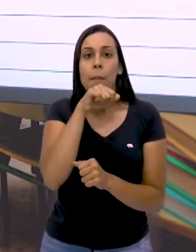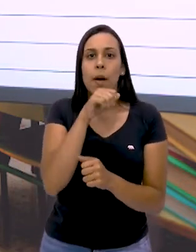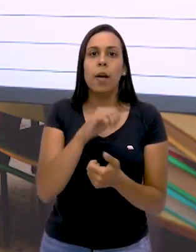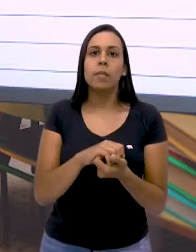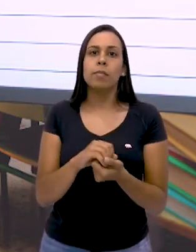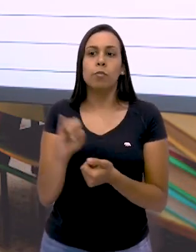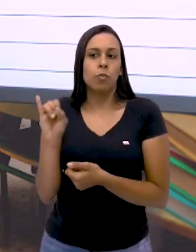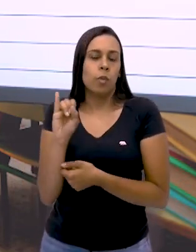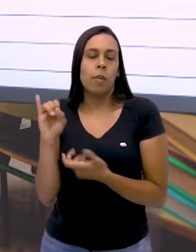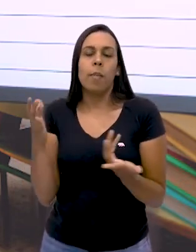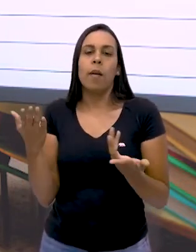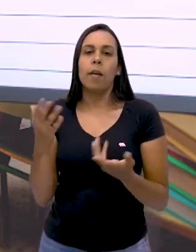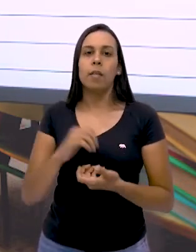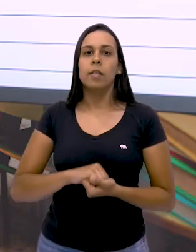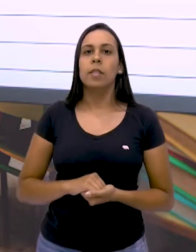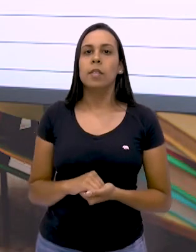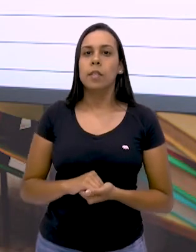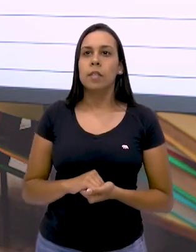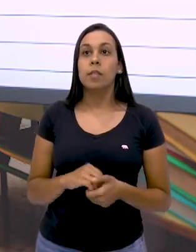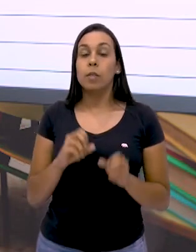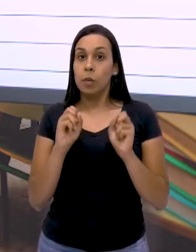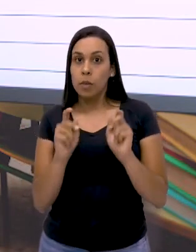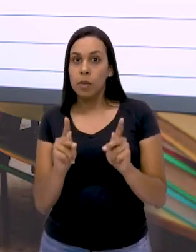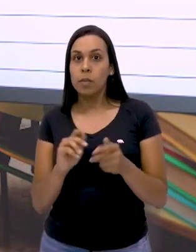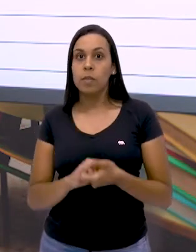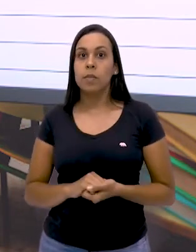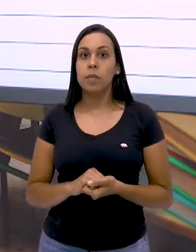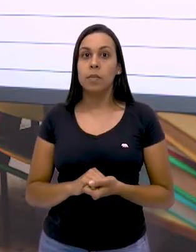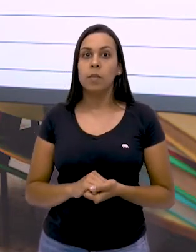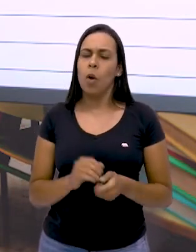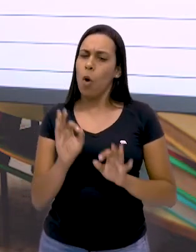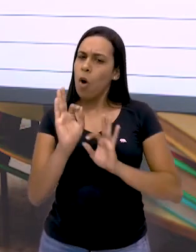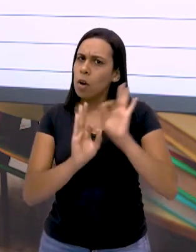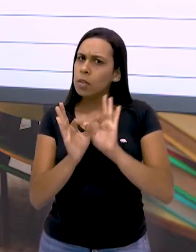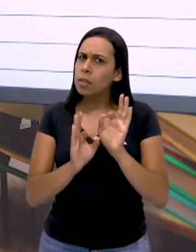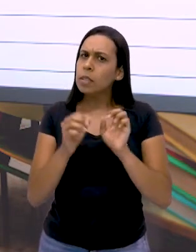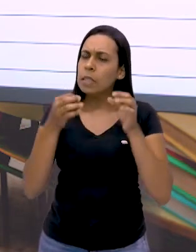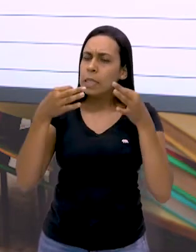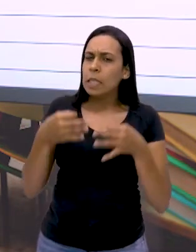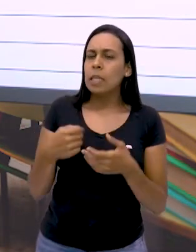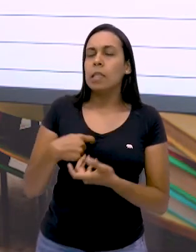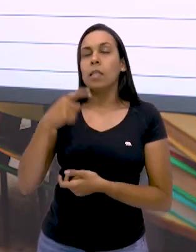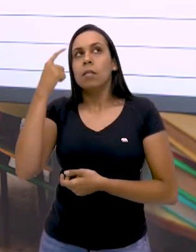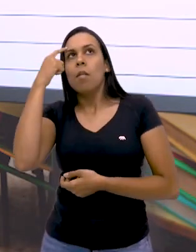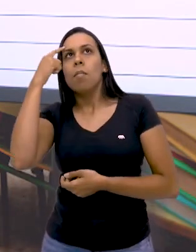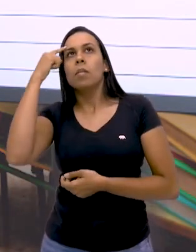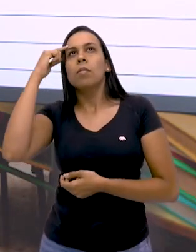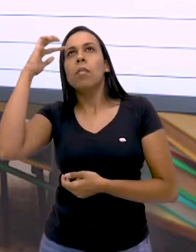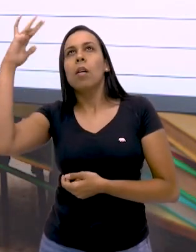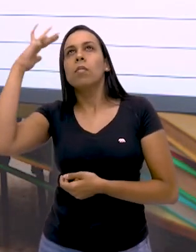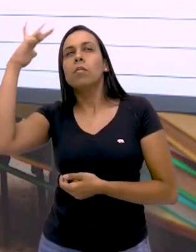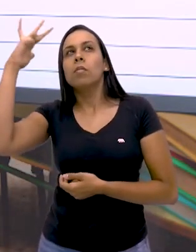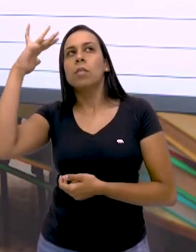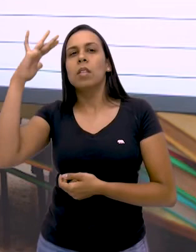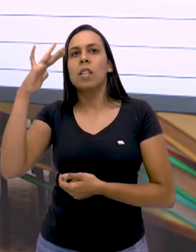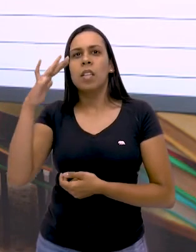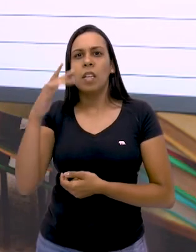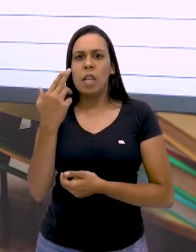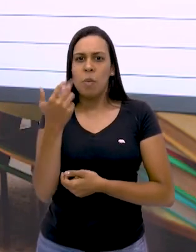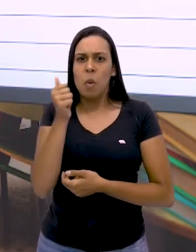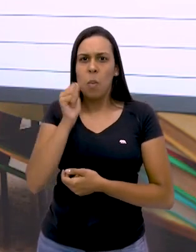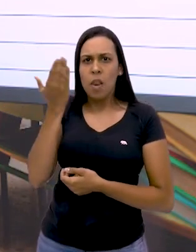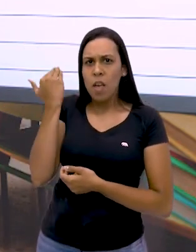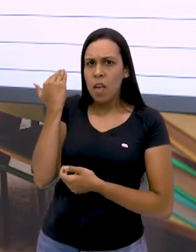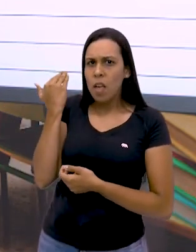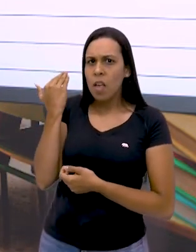do irmão mais velho, não é isso? Ok. Aí, capricha aí, tá? Usa a criatividade. Pensa direitinho. Não faz feita a menina